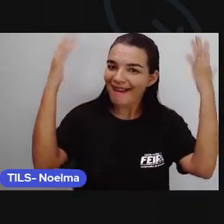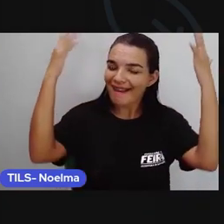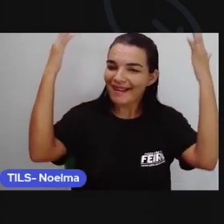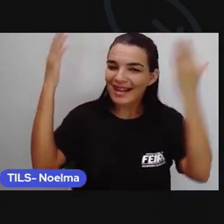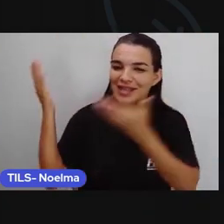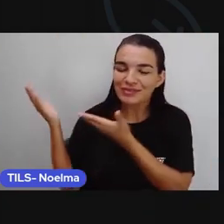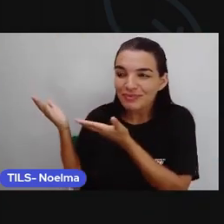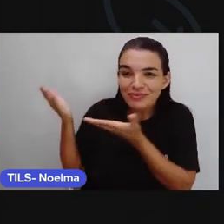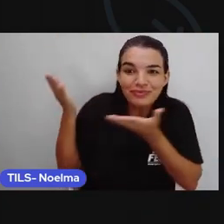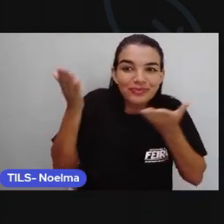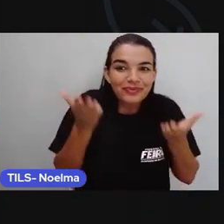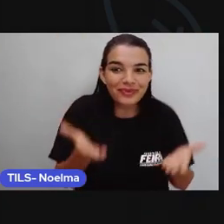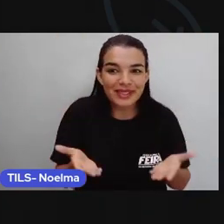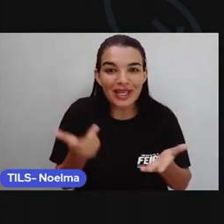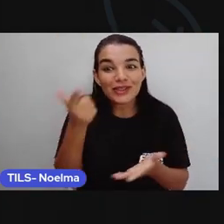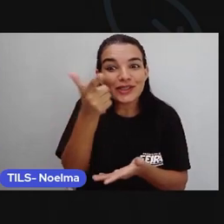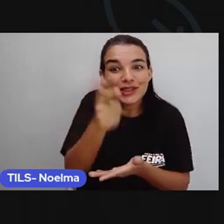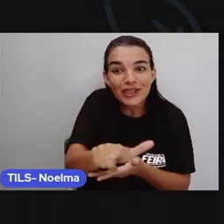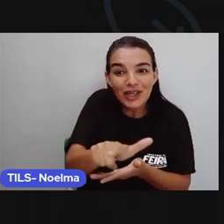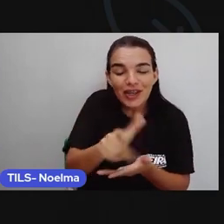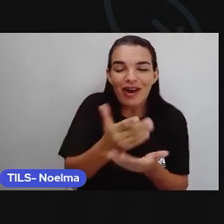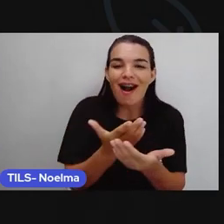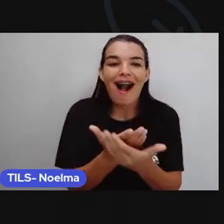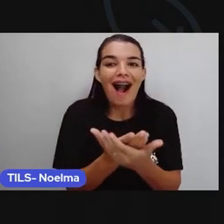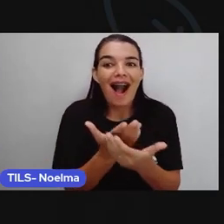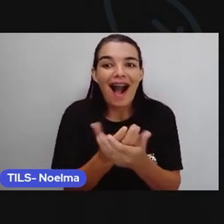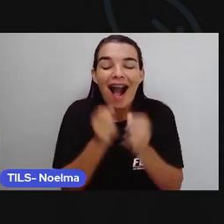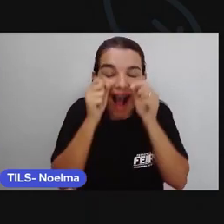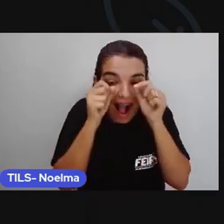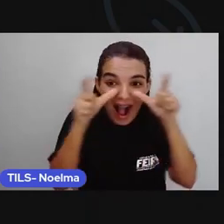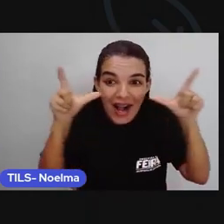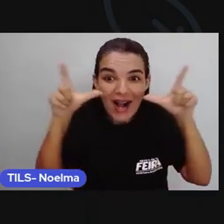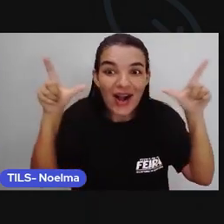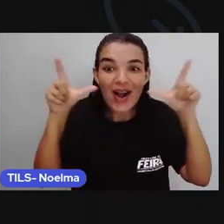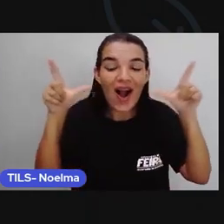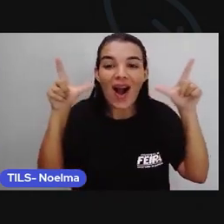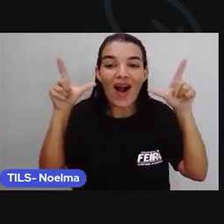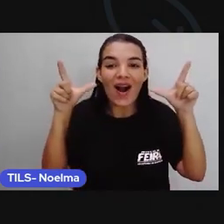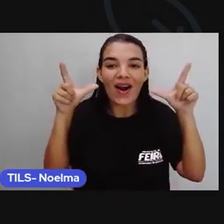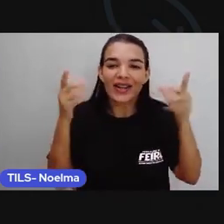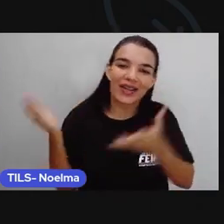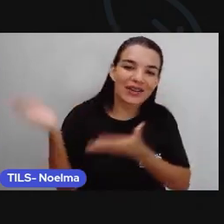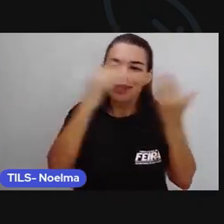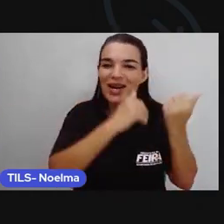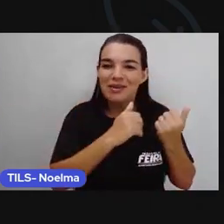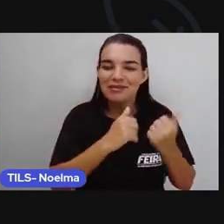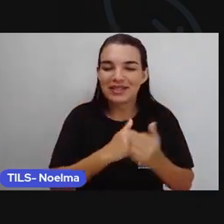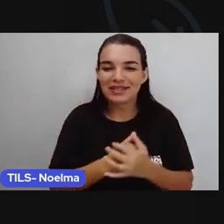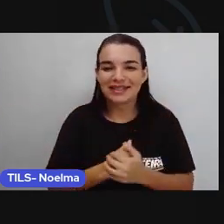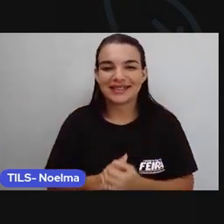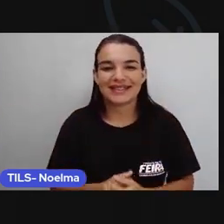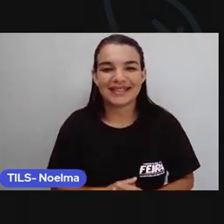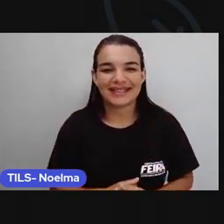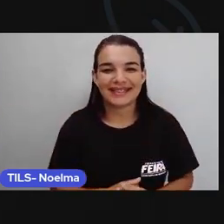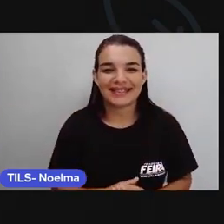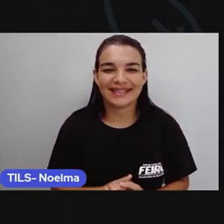para mais uma aula. Então acorda, menino, que a aula vai começar. Tá bem? Vamos à aula?